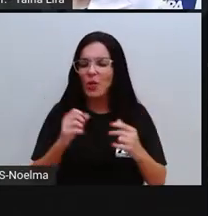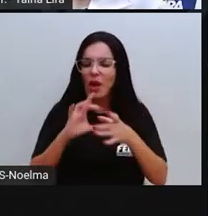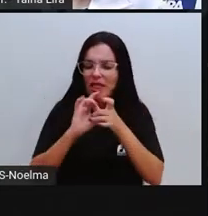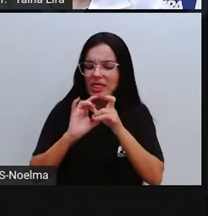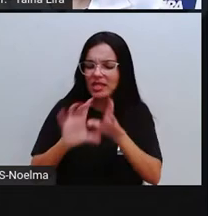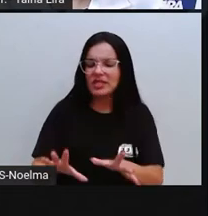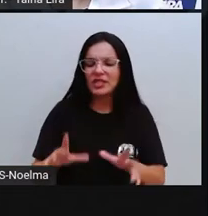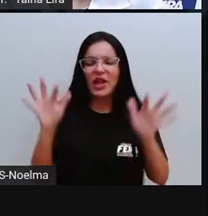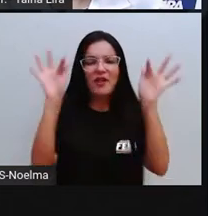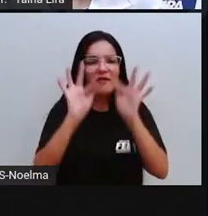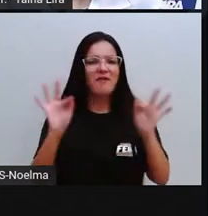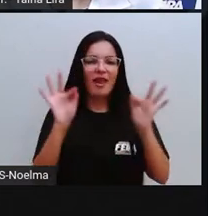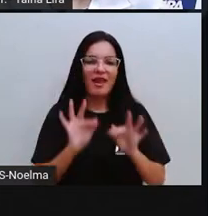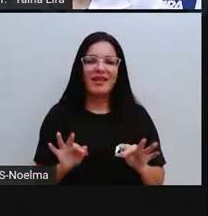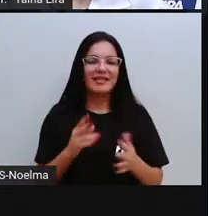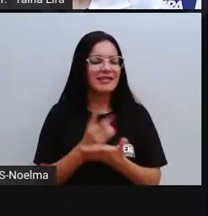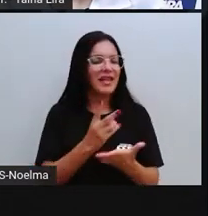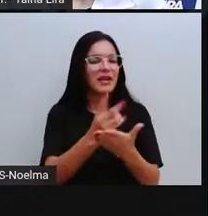feliz.